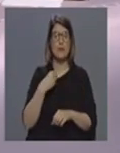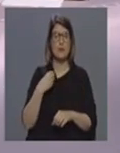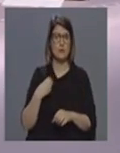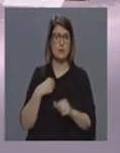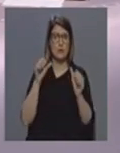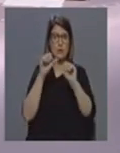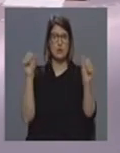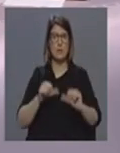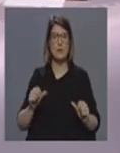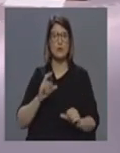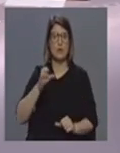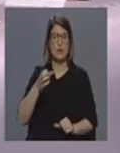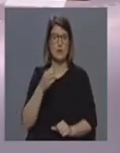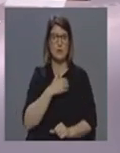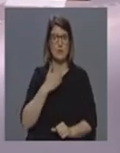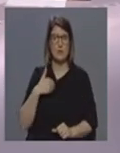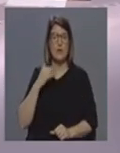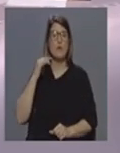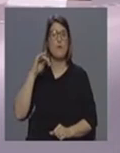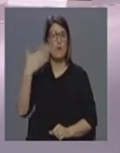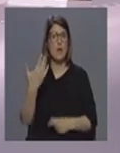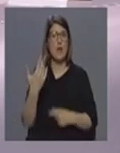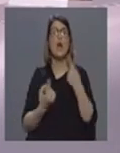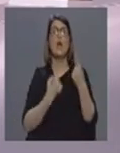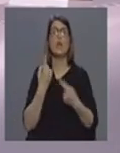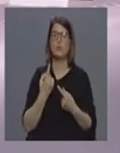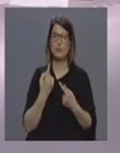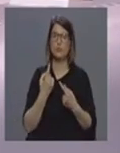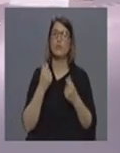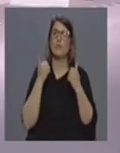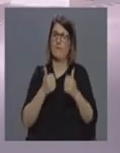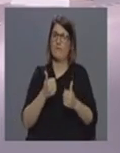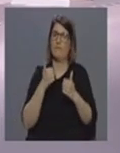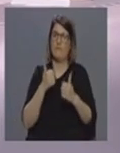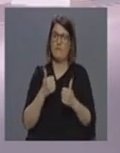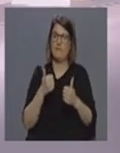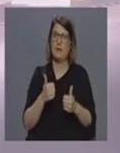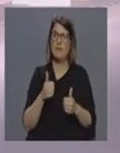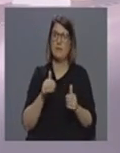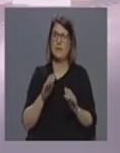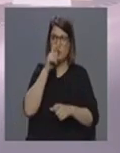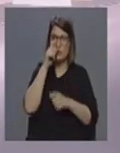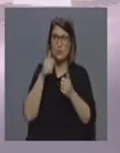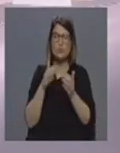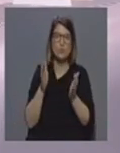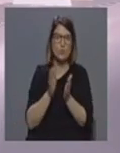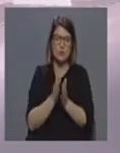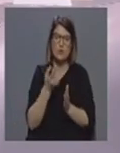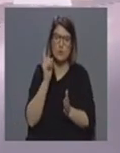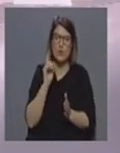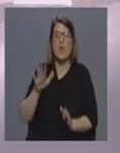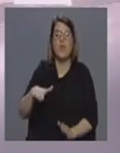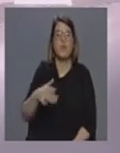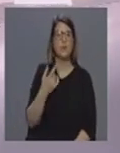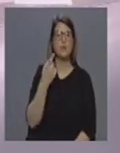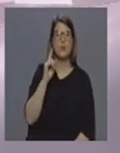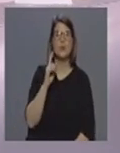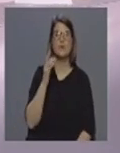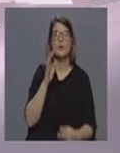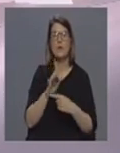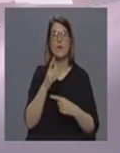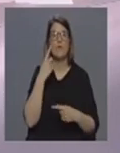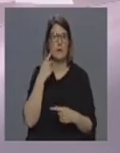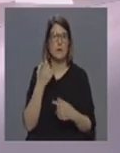sistema regional de saúde alguns deles vão ser muito úteis mas eu diria que nem todos sem desprimor para ninguém, não é? Eu estou a ver como muito